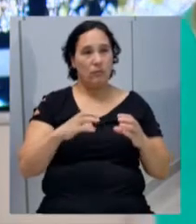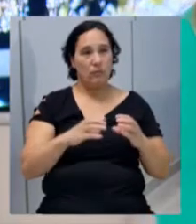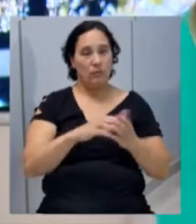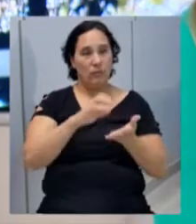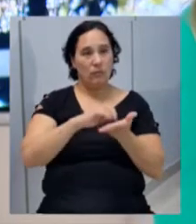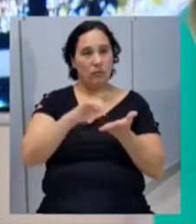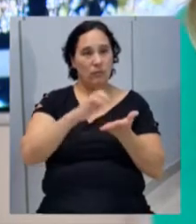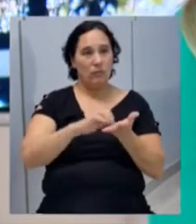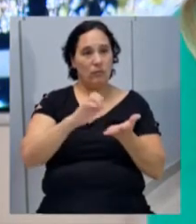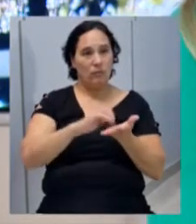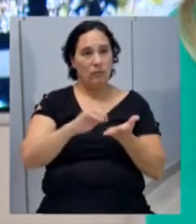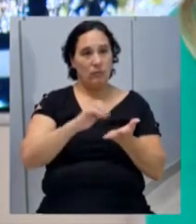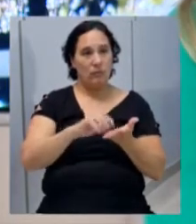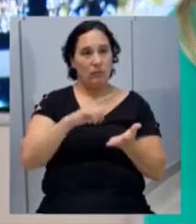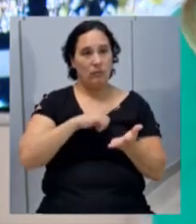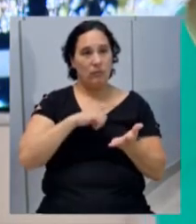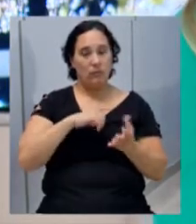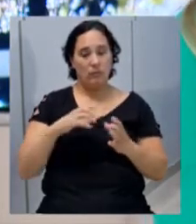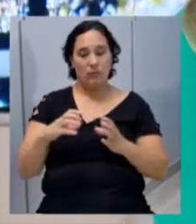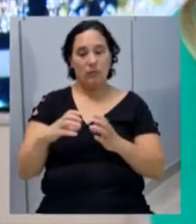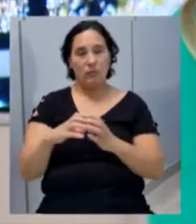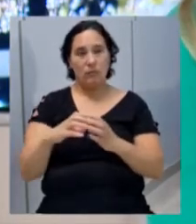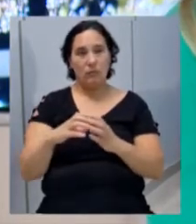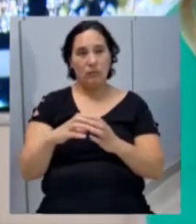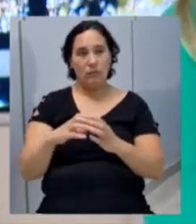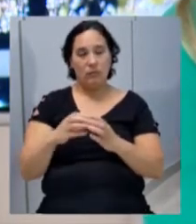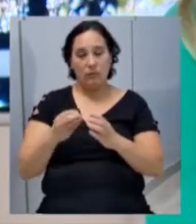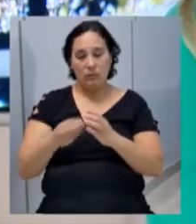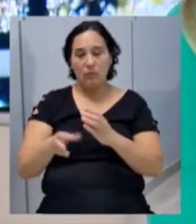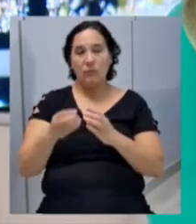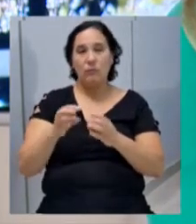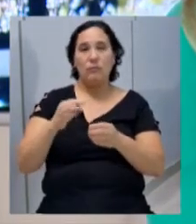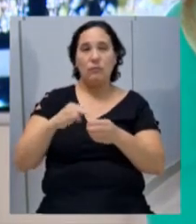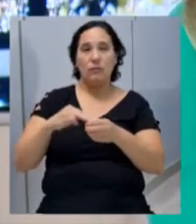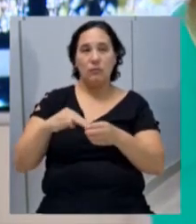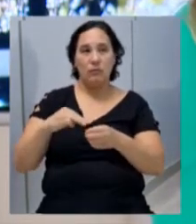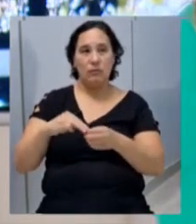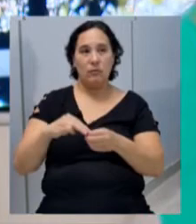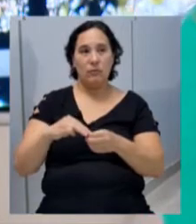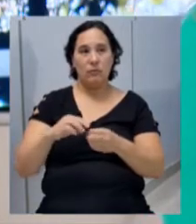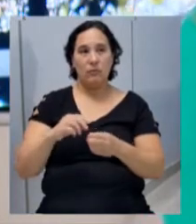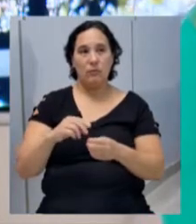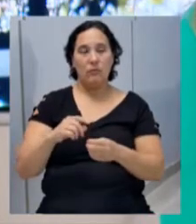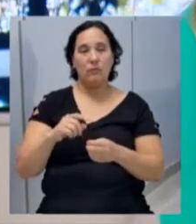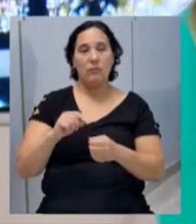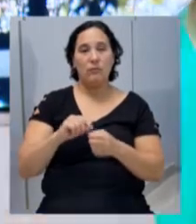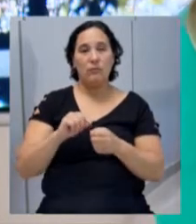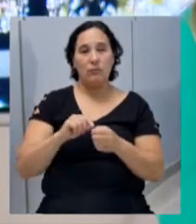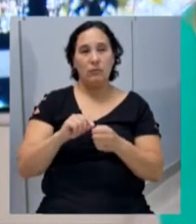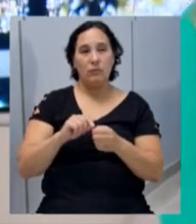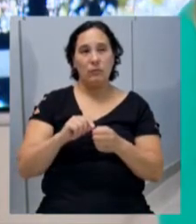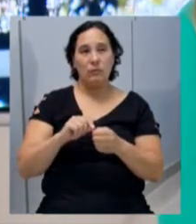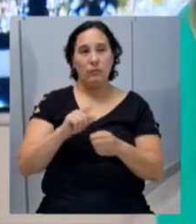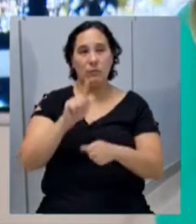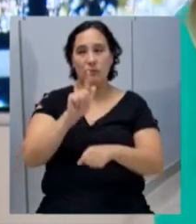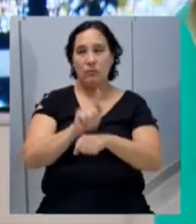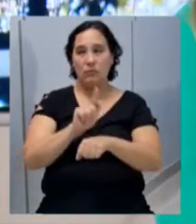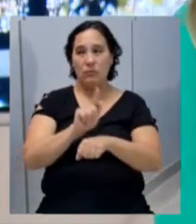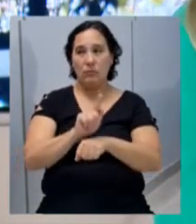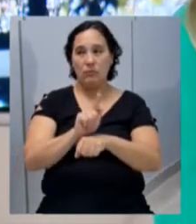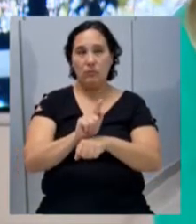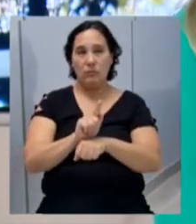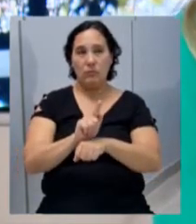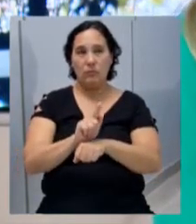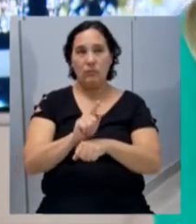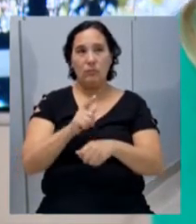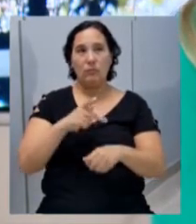secretarias, e temos órgãos que são fundos municipais, que eles são considerados unidades gestoras, e como aqui